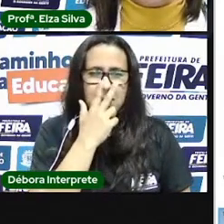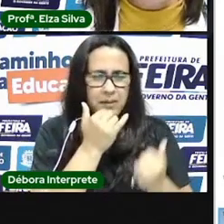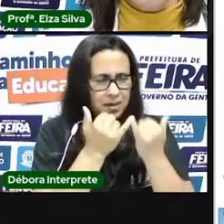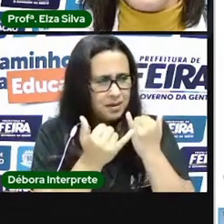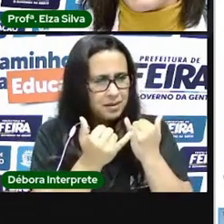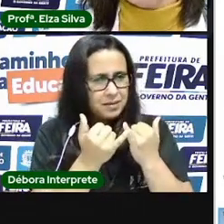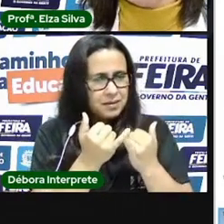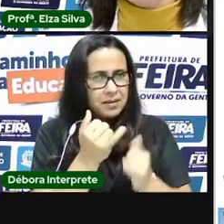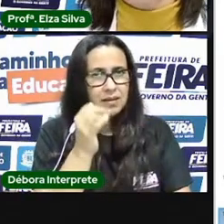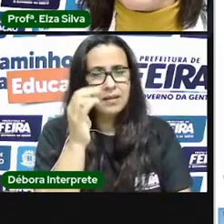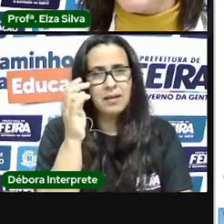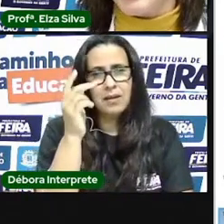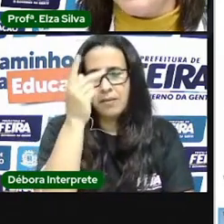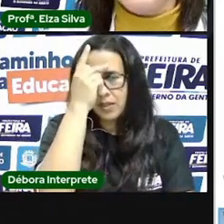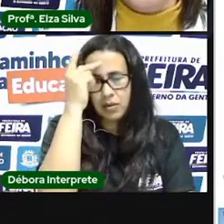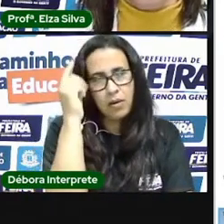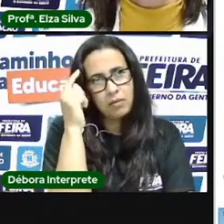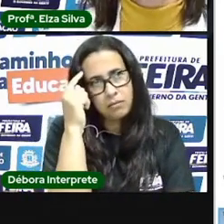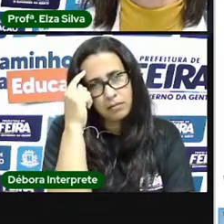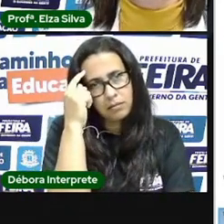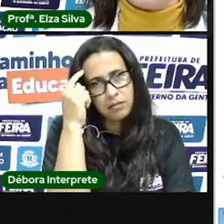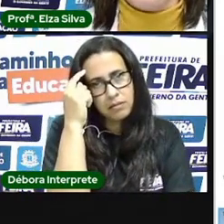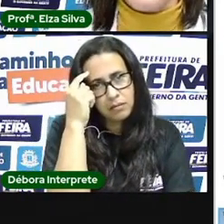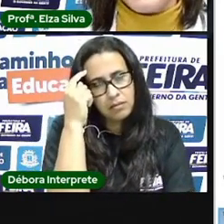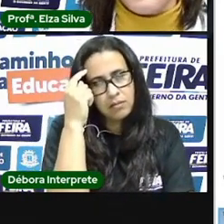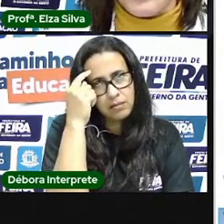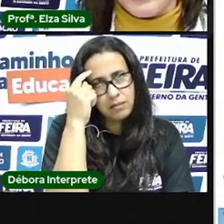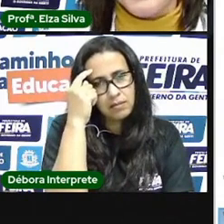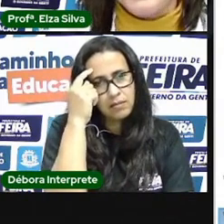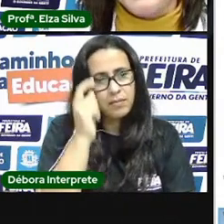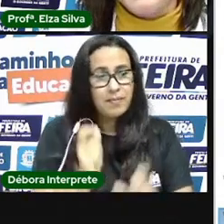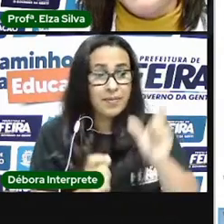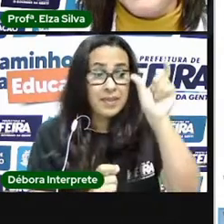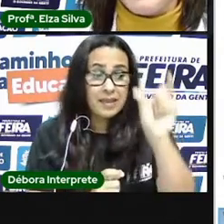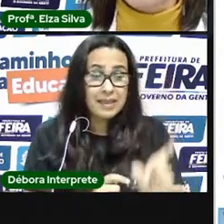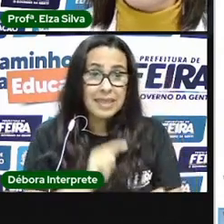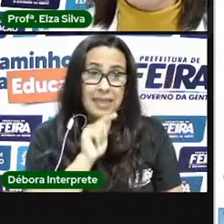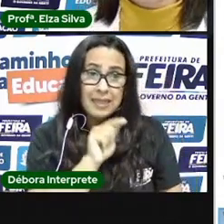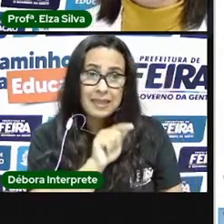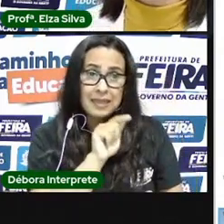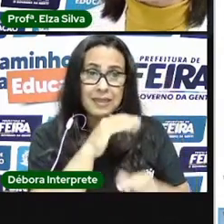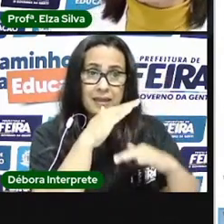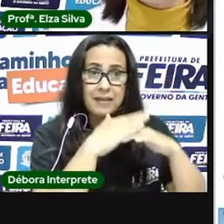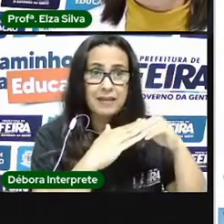então a artista plástica pretendia nos comunicar com essa obra? Essa obra foi produzida numa